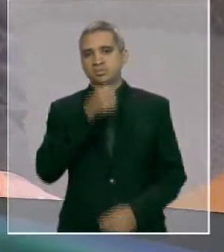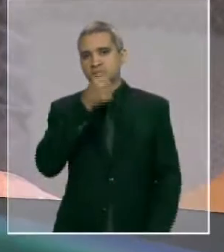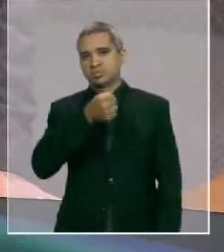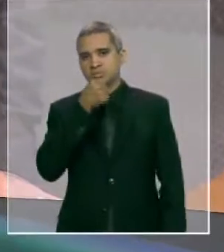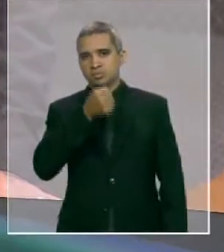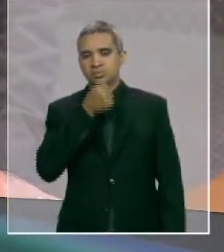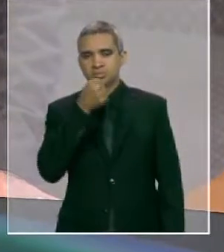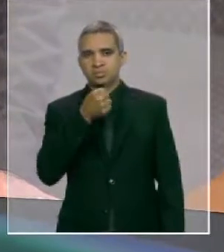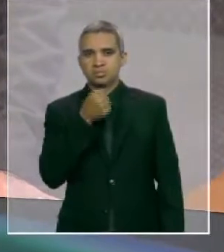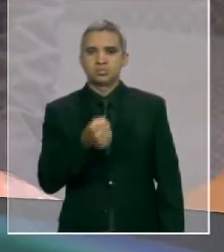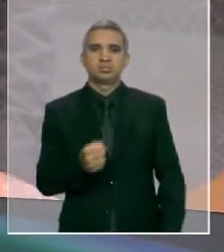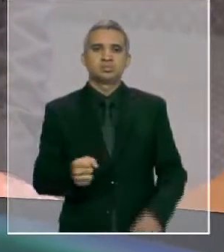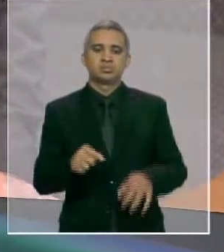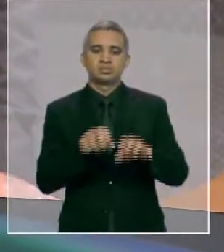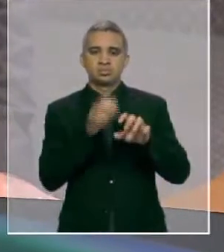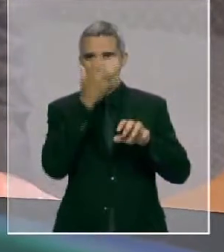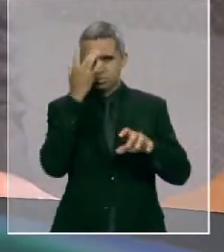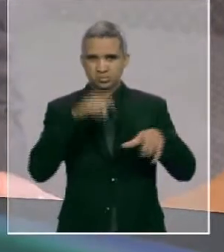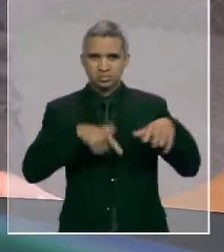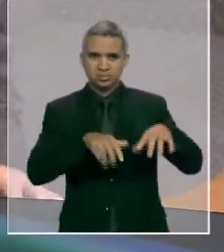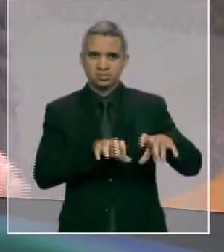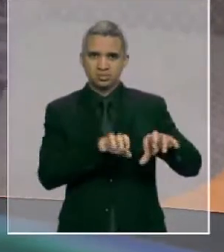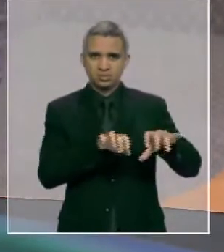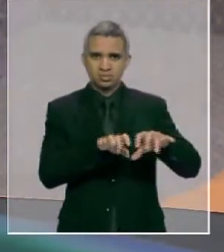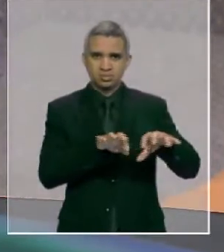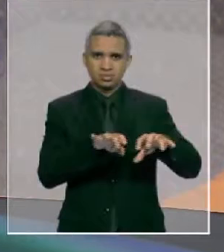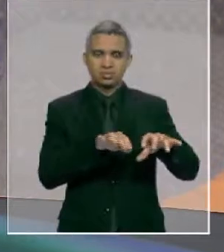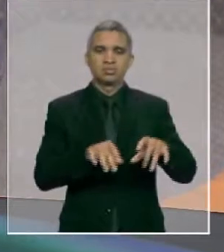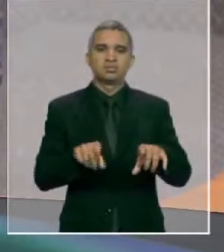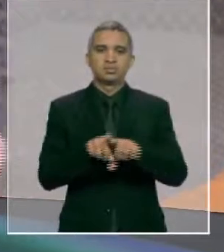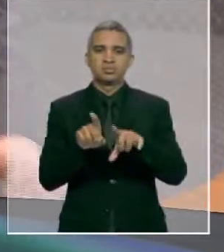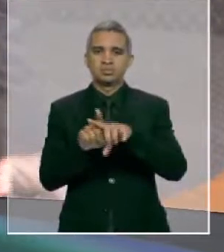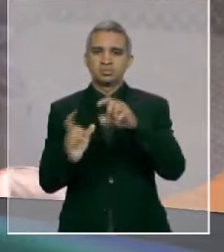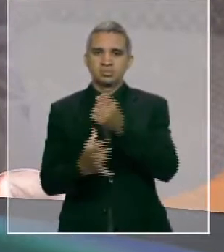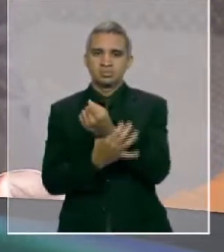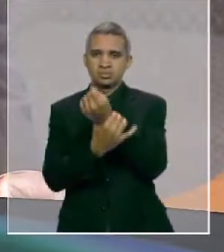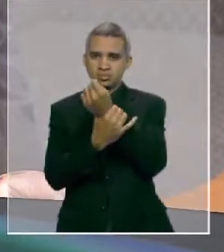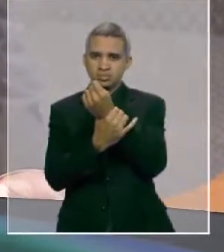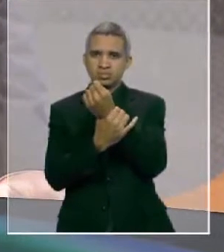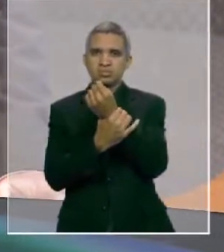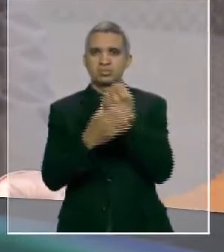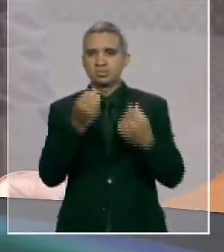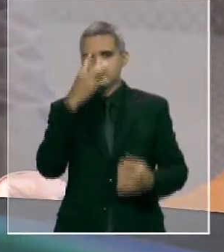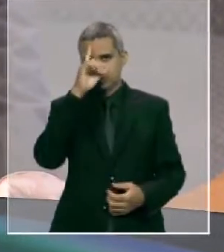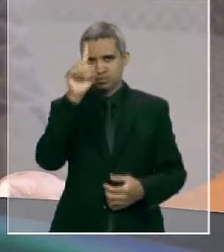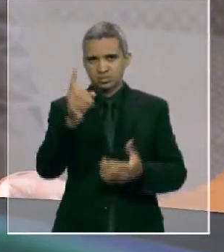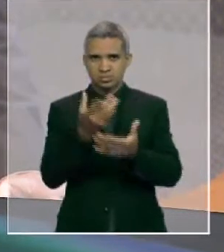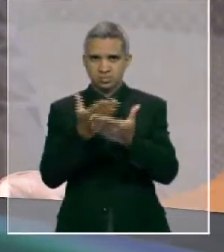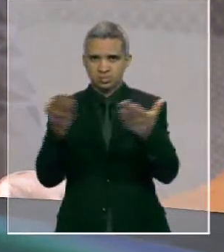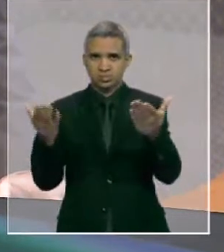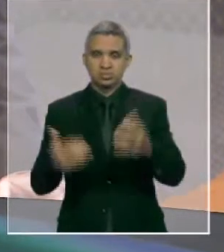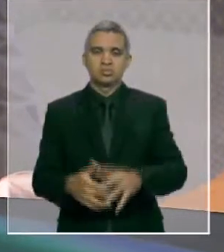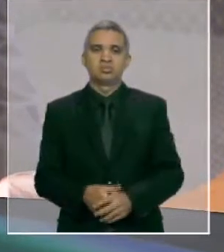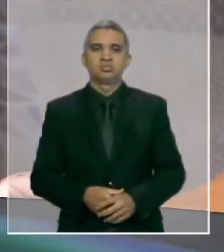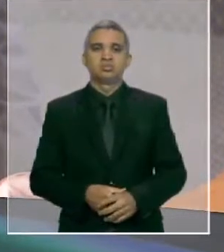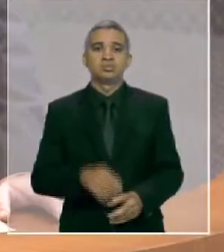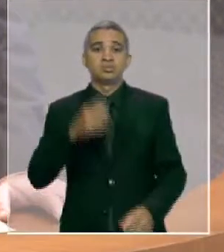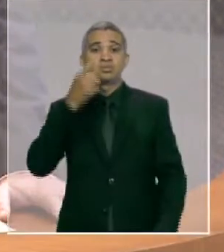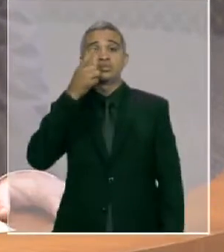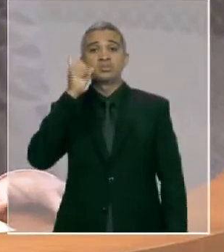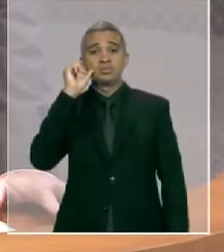imprensa, tecografia e segurança. Bom dia a todos. O que me traz essa tribuna? Nós realizamos ontem um workshop